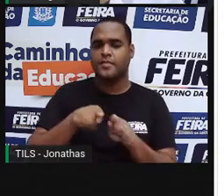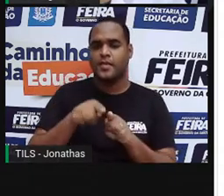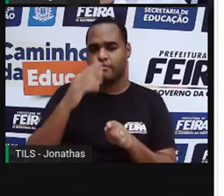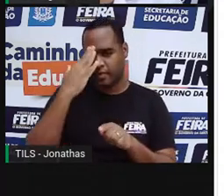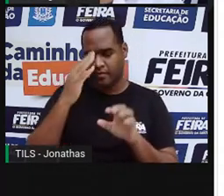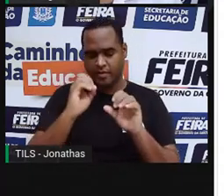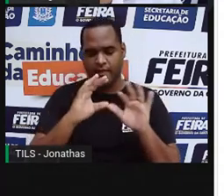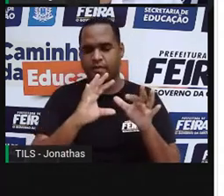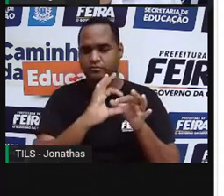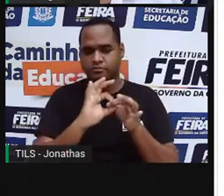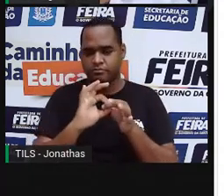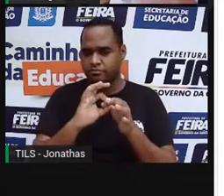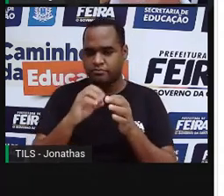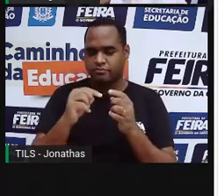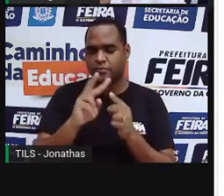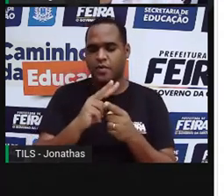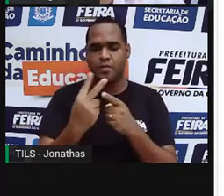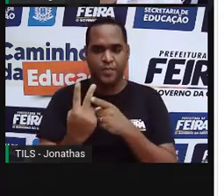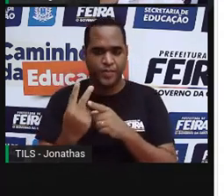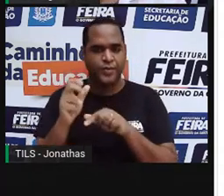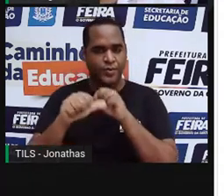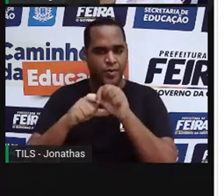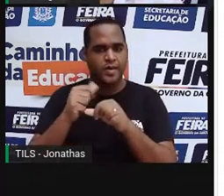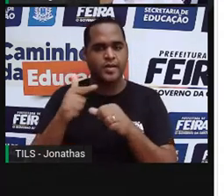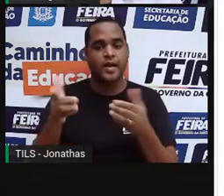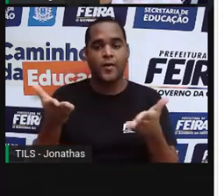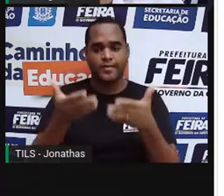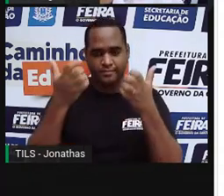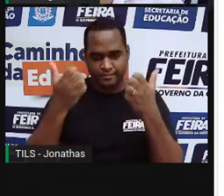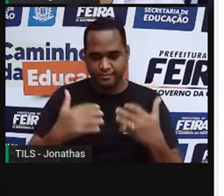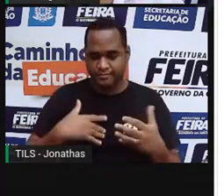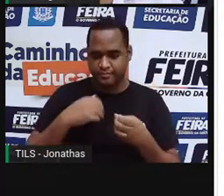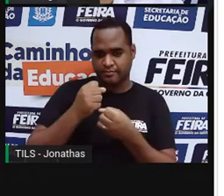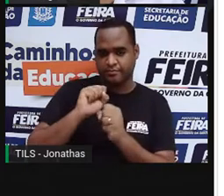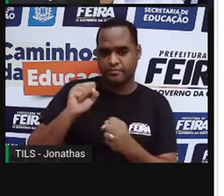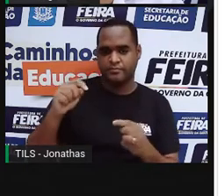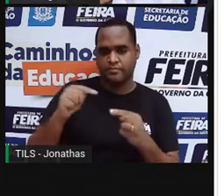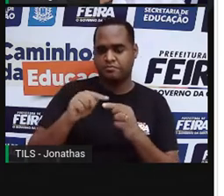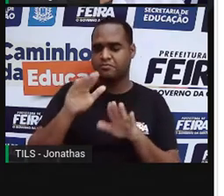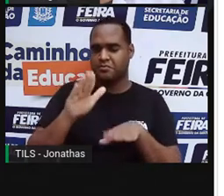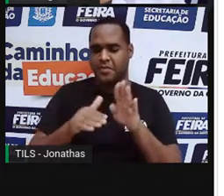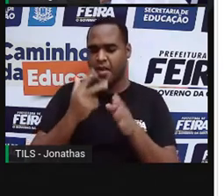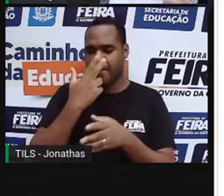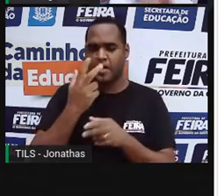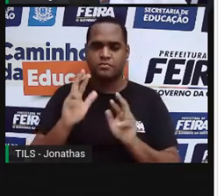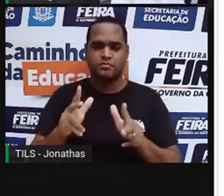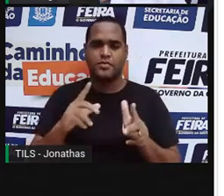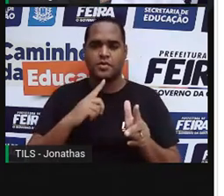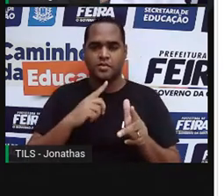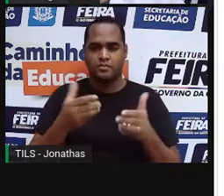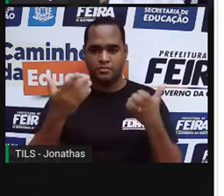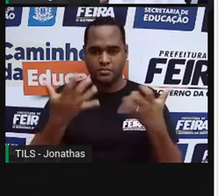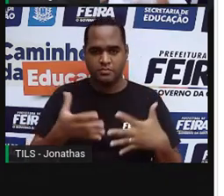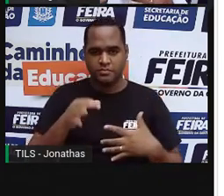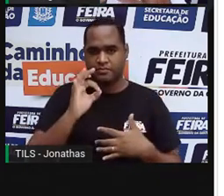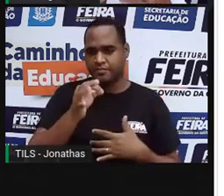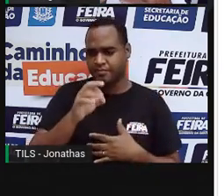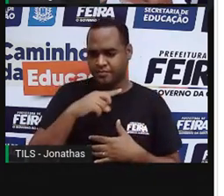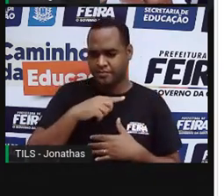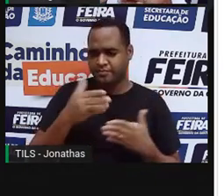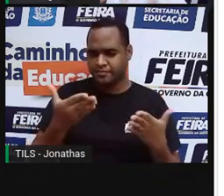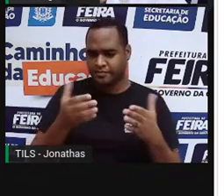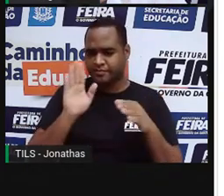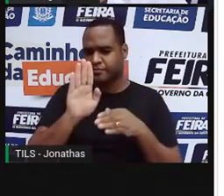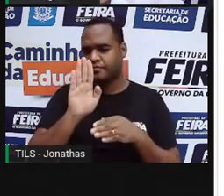a relação direta e inversa, e aqui agora a gente vai falar de grandezas não proporcionais, certo? Mas, para isso, eu